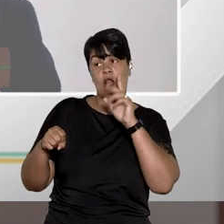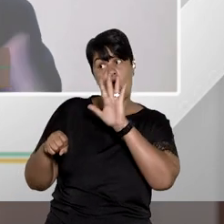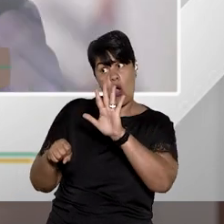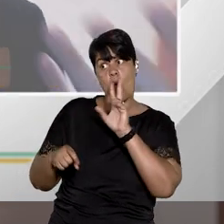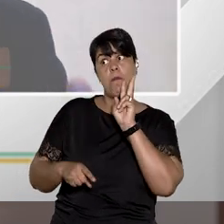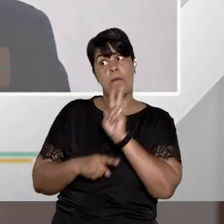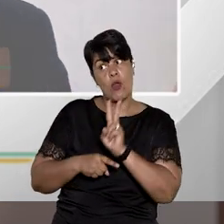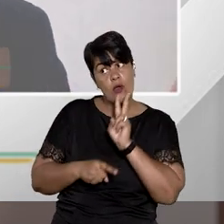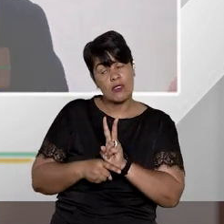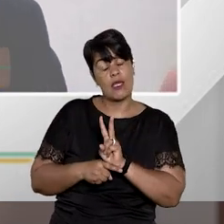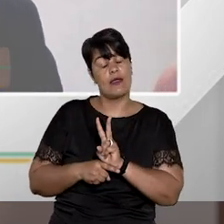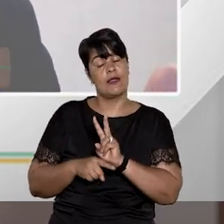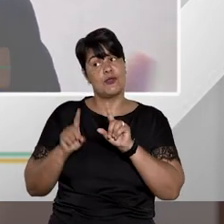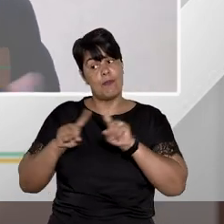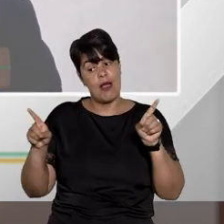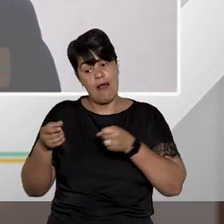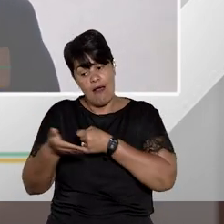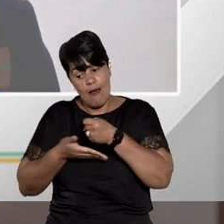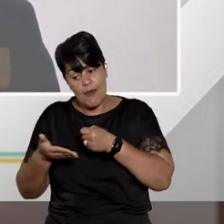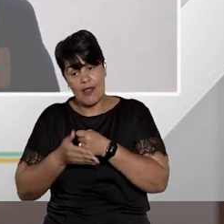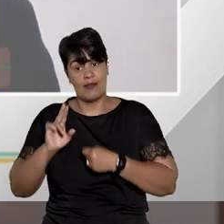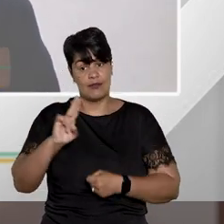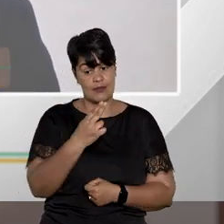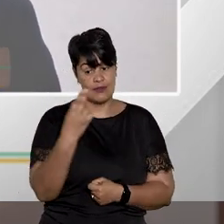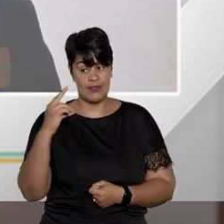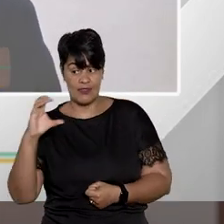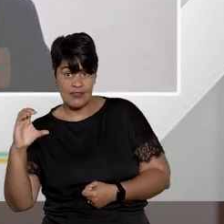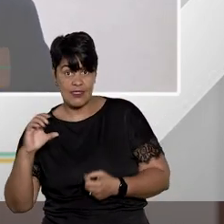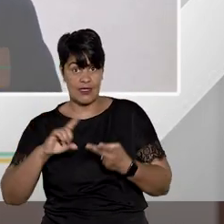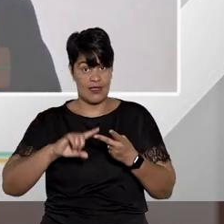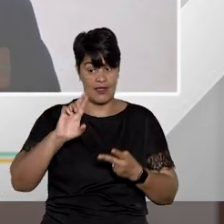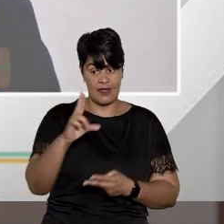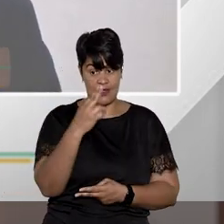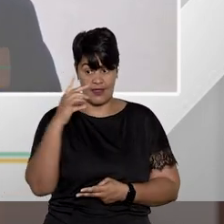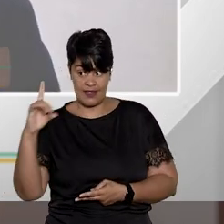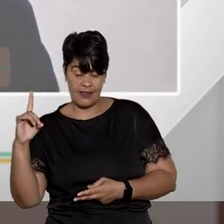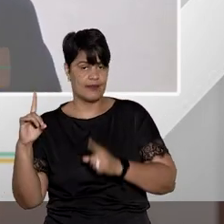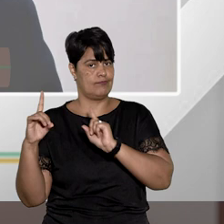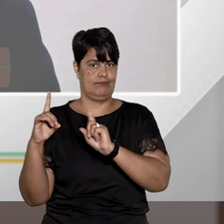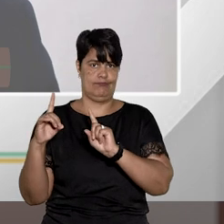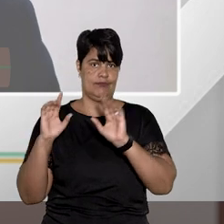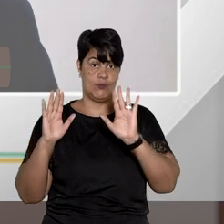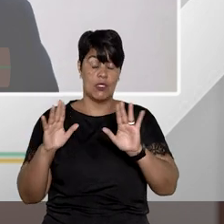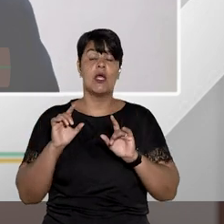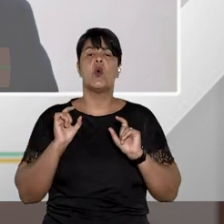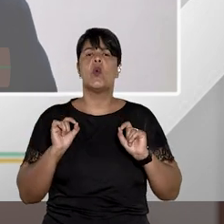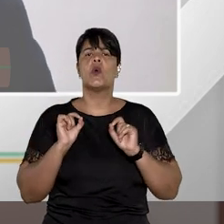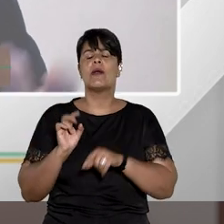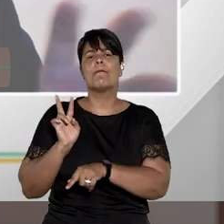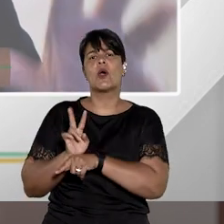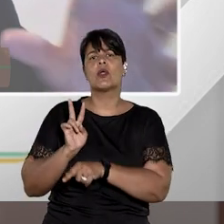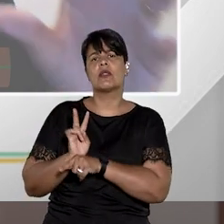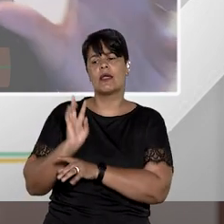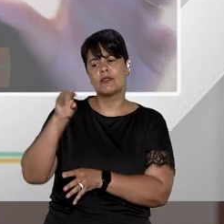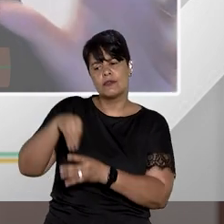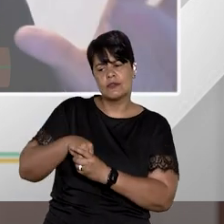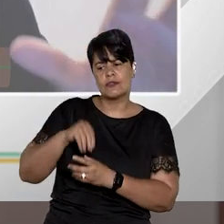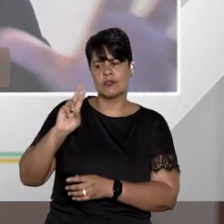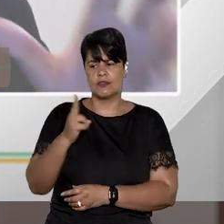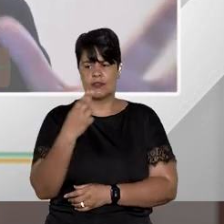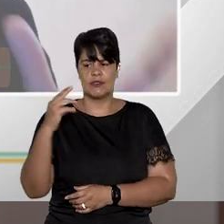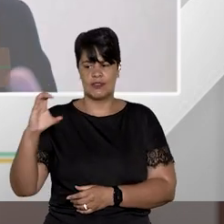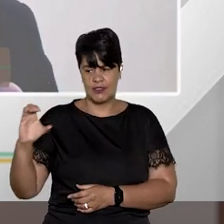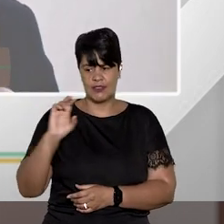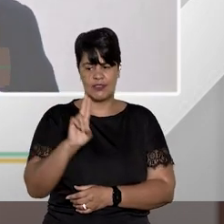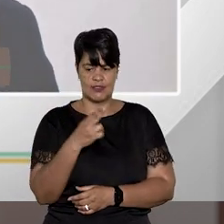não amparado, nem por habeas corpus, nem por habeas data, ou seja, o que se protege no habeas corpus é um direito líquido e certo, o que se protege no